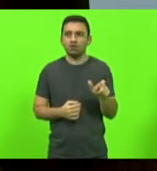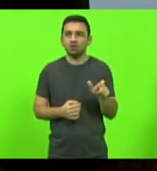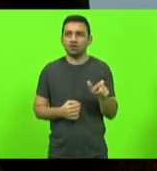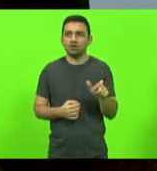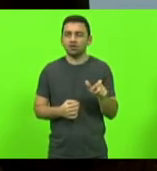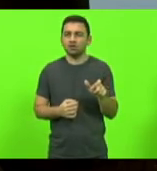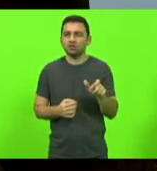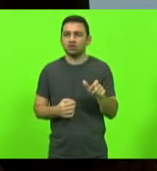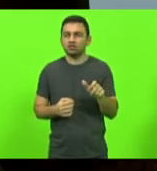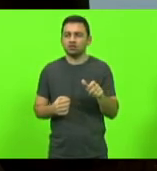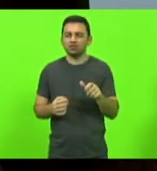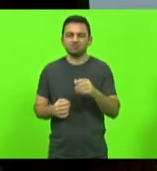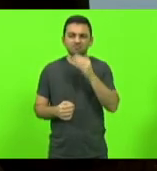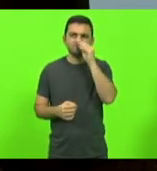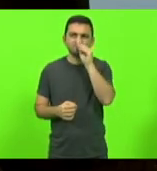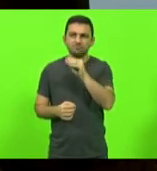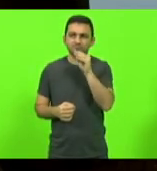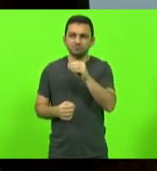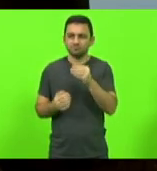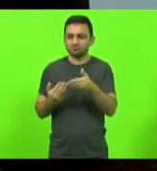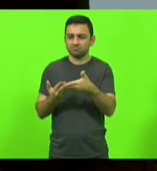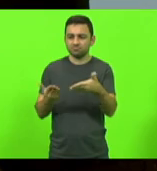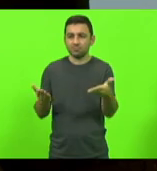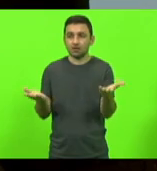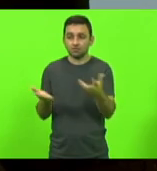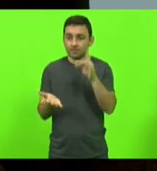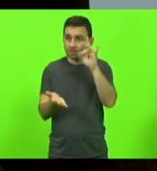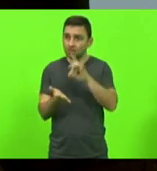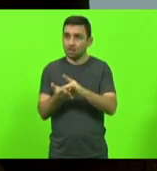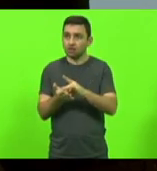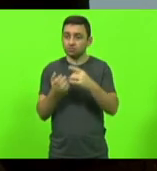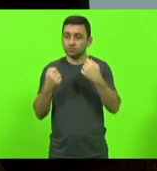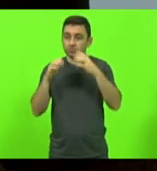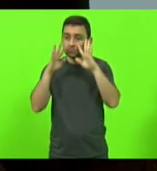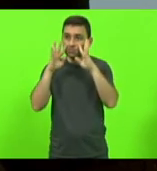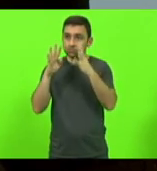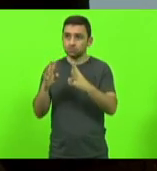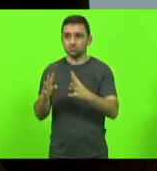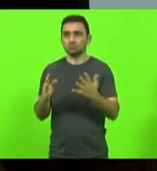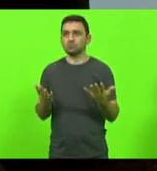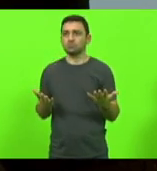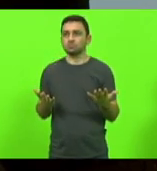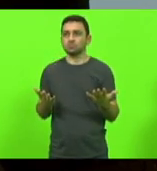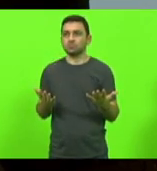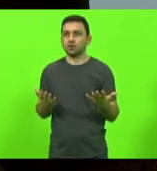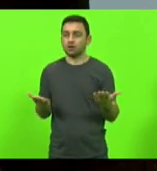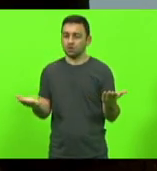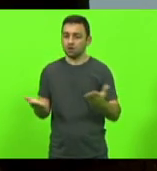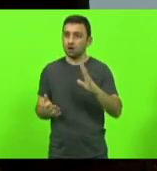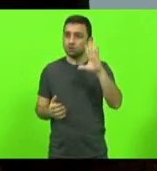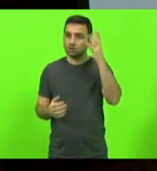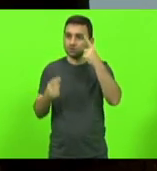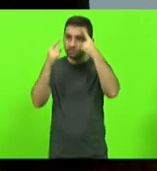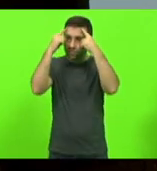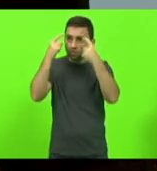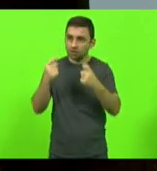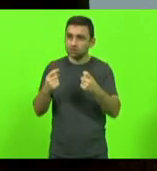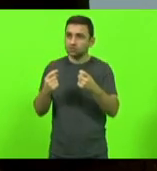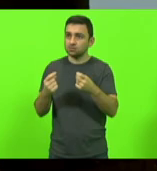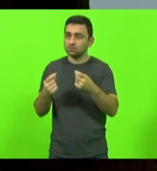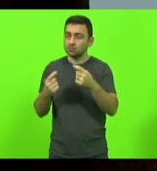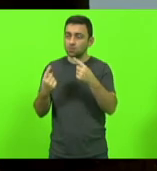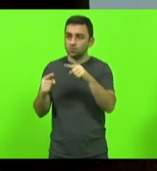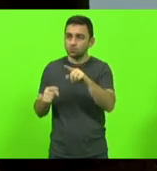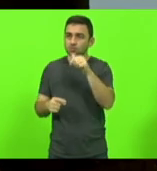costas para esta realidade. Esta realidade da violência contra a